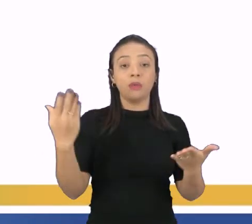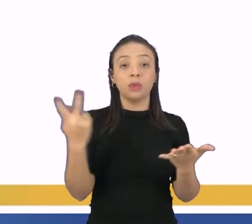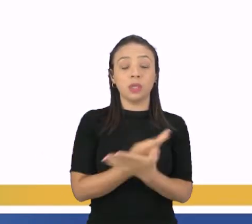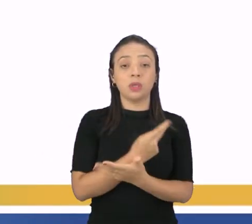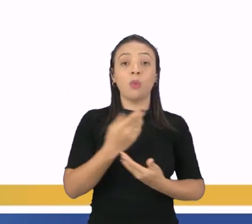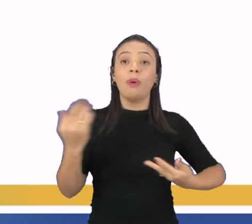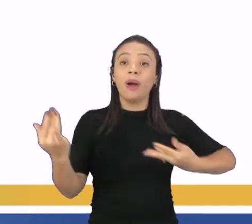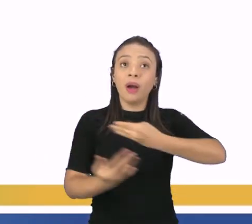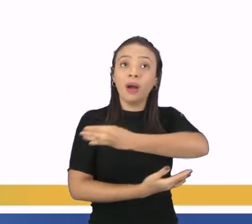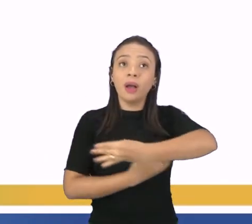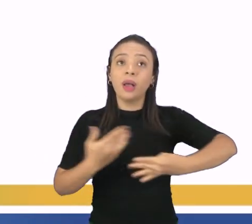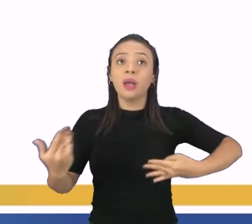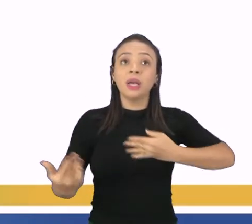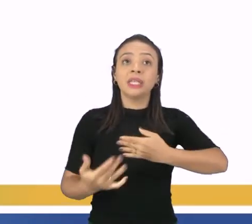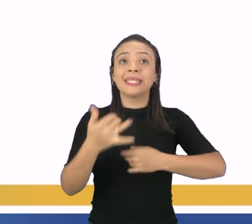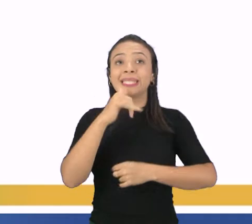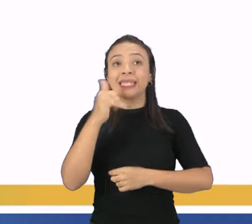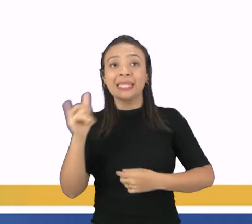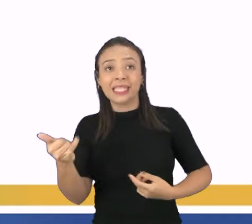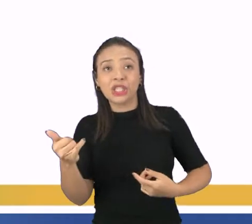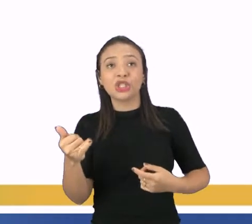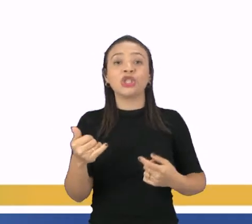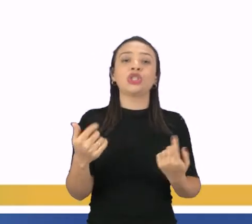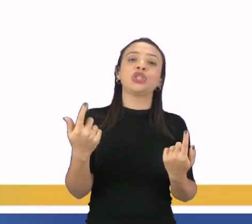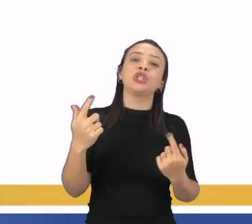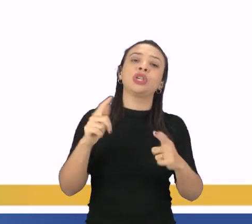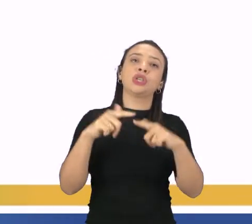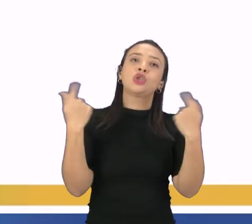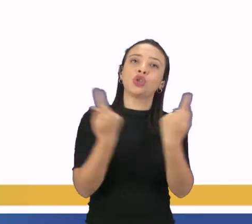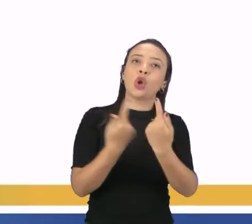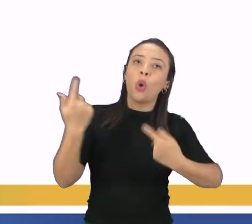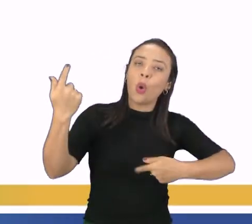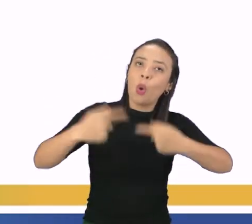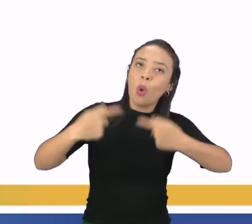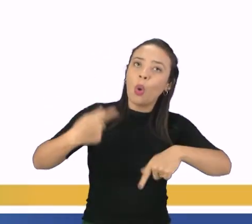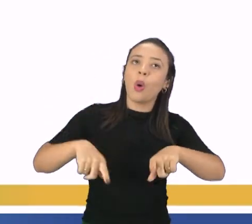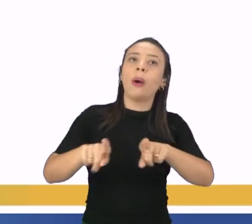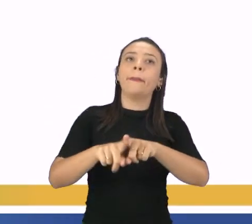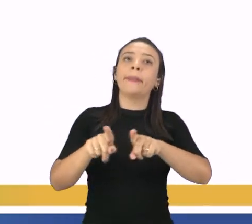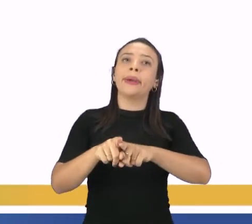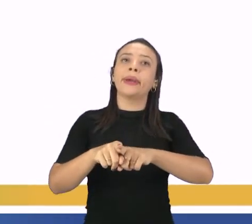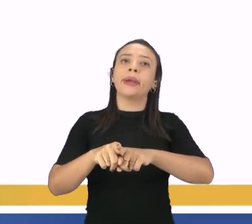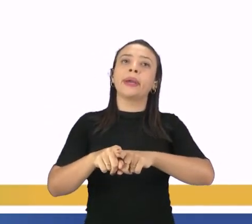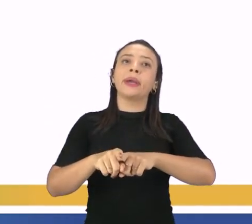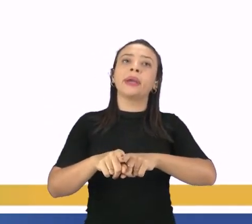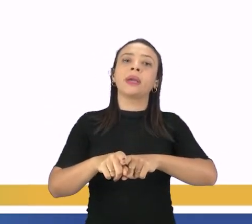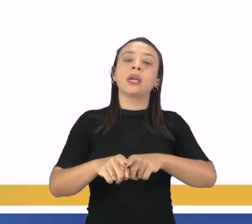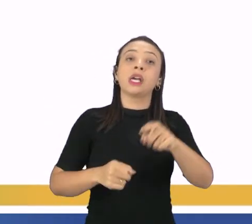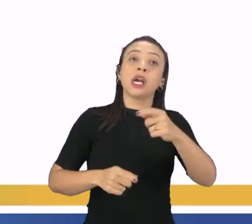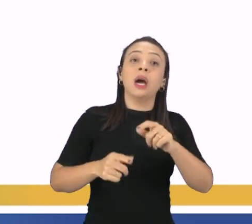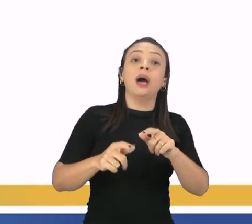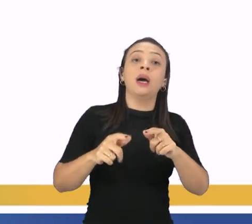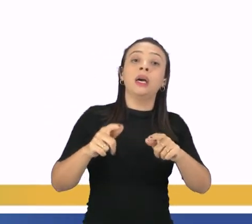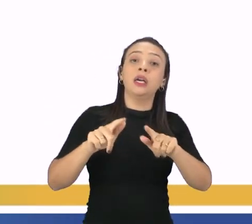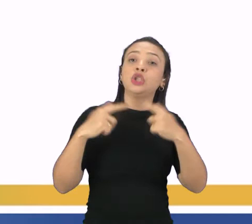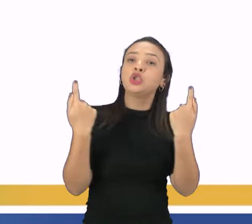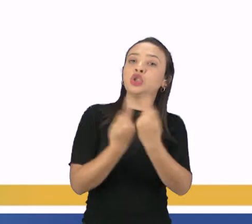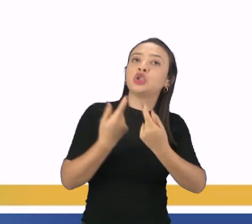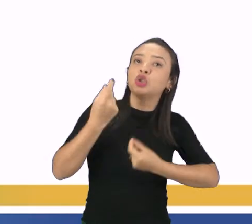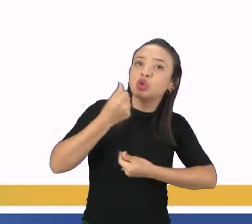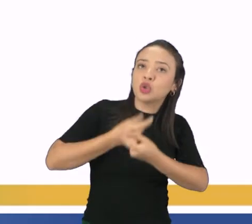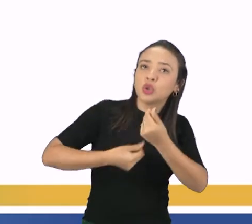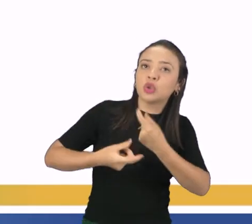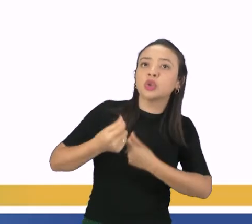energia, geoeconomia, geopolítica e guerra no cenário mundial. Geoeconomia refere-se à globalização dos